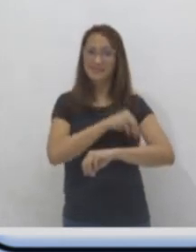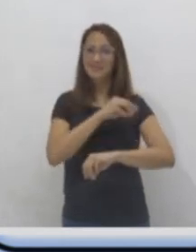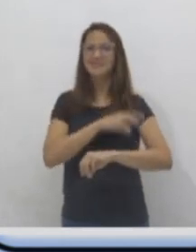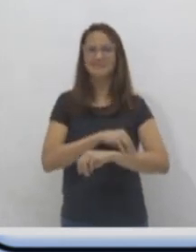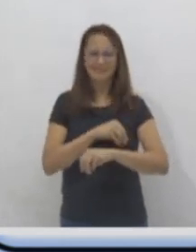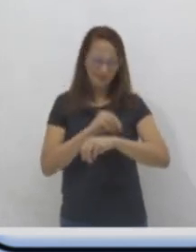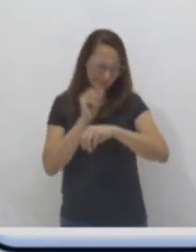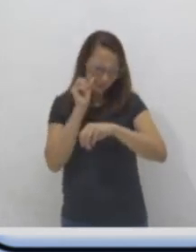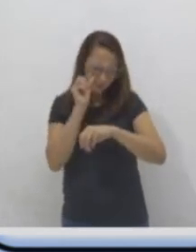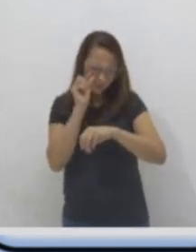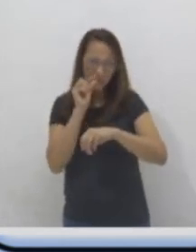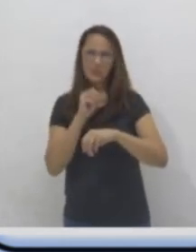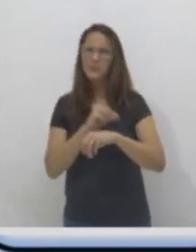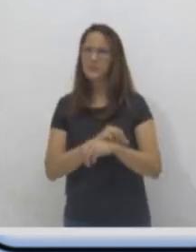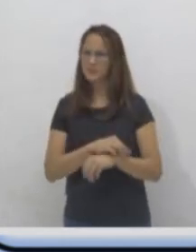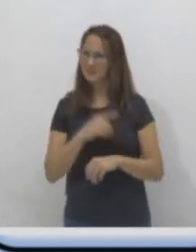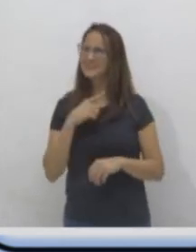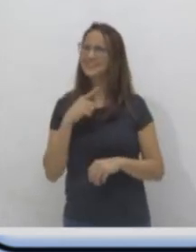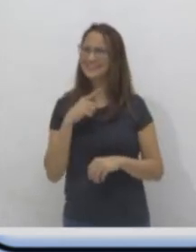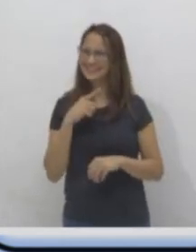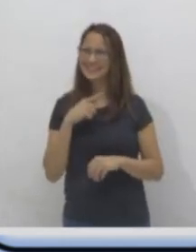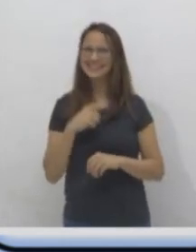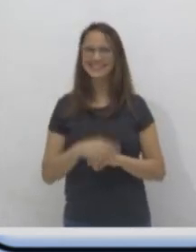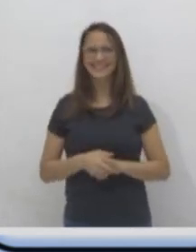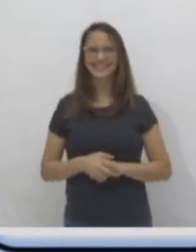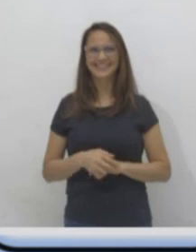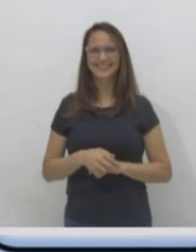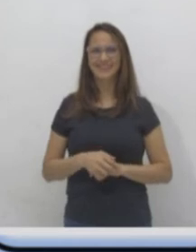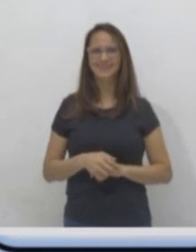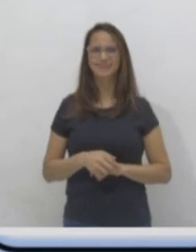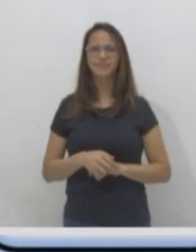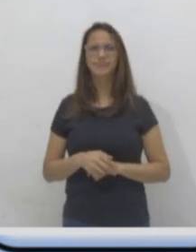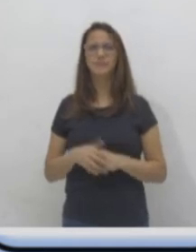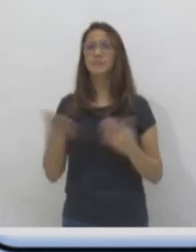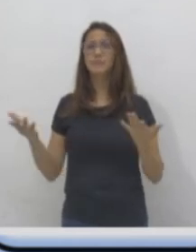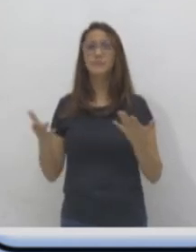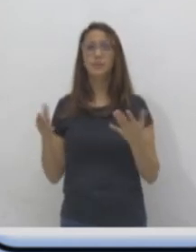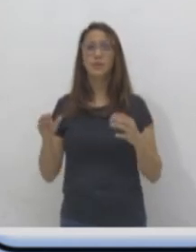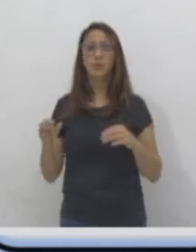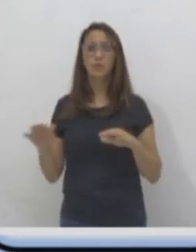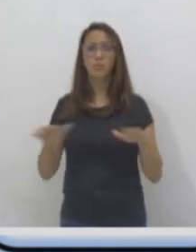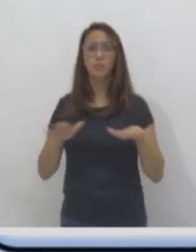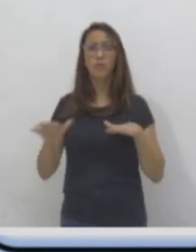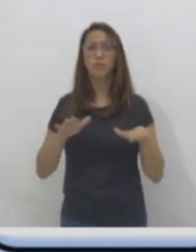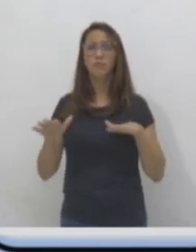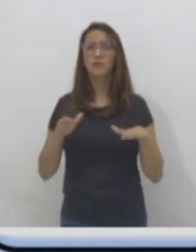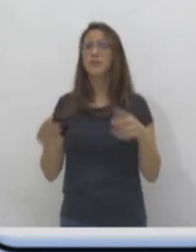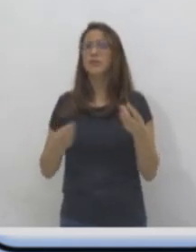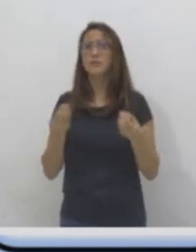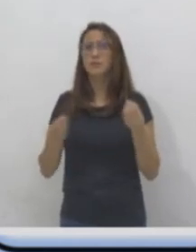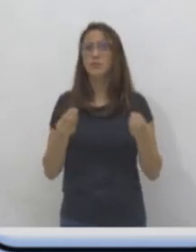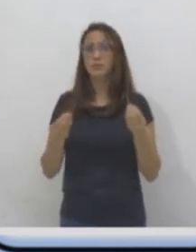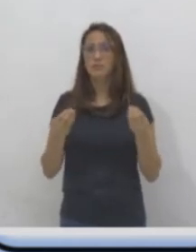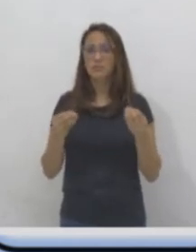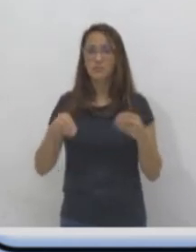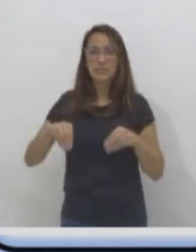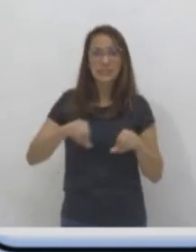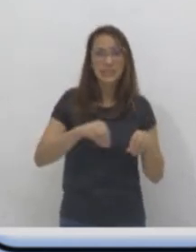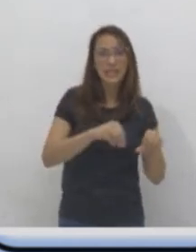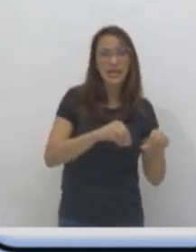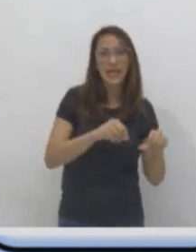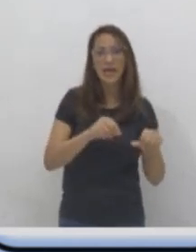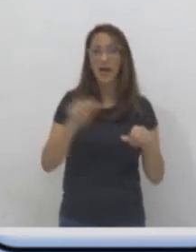pelozinho sensorial lá na abelha. Vamos lá, e como é que ela se desloca? Na terra, no ar ou na água?